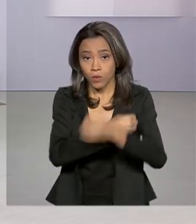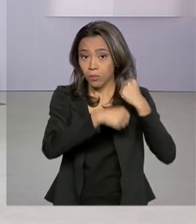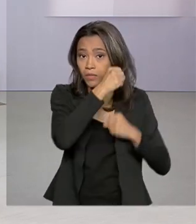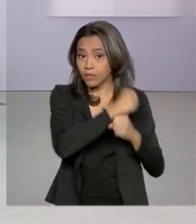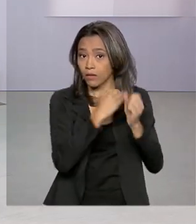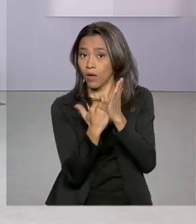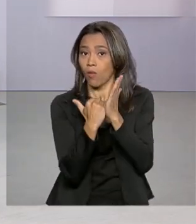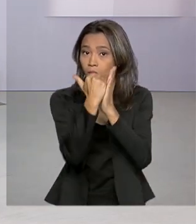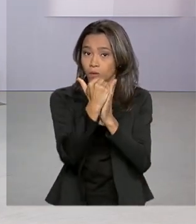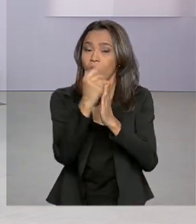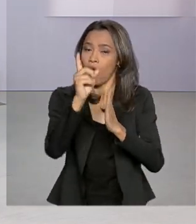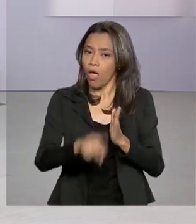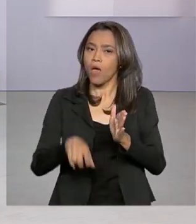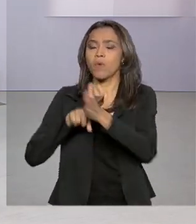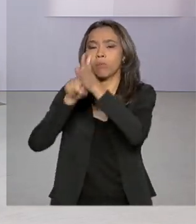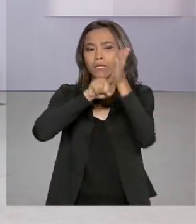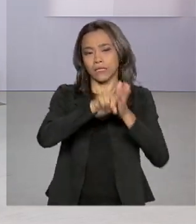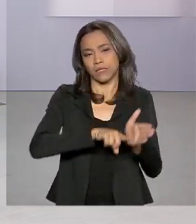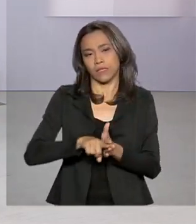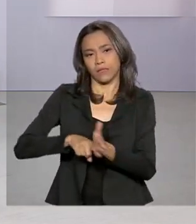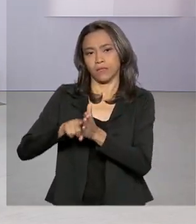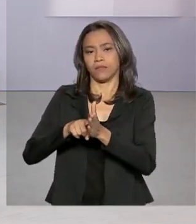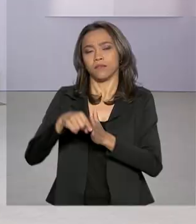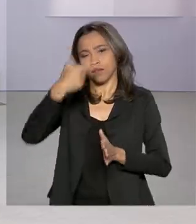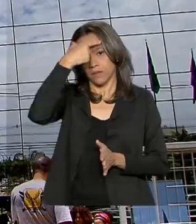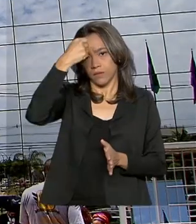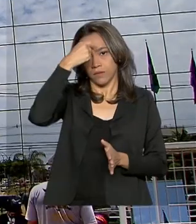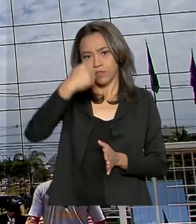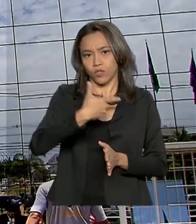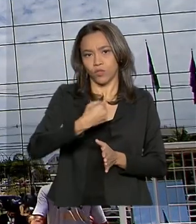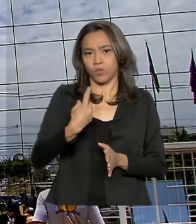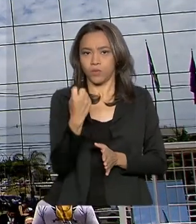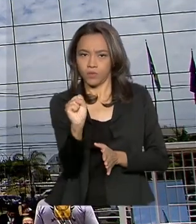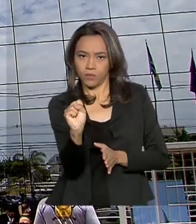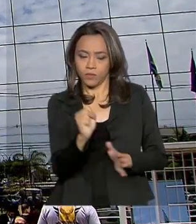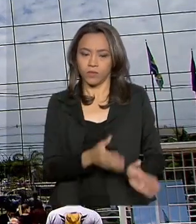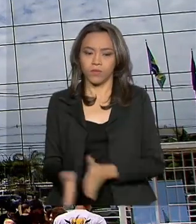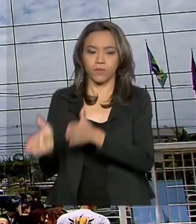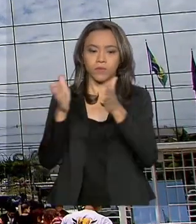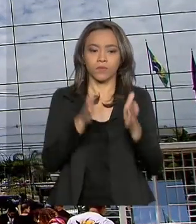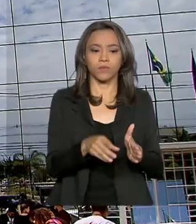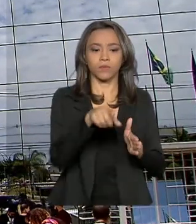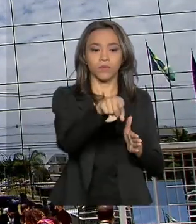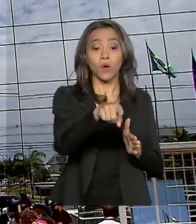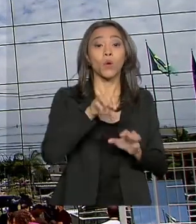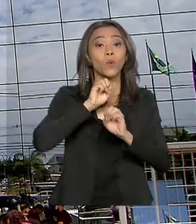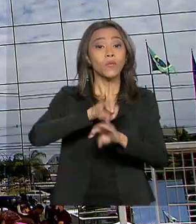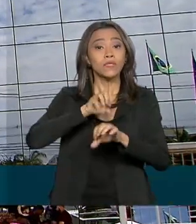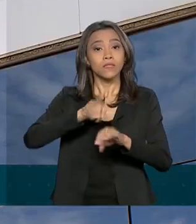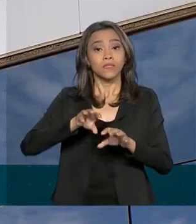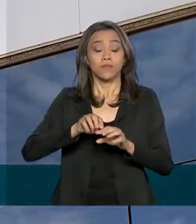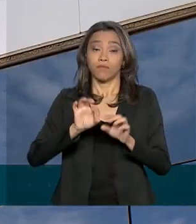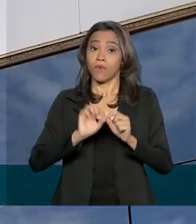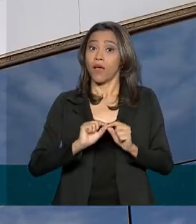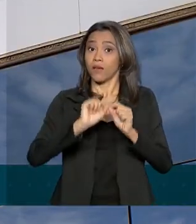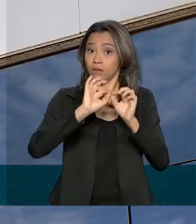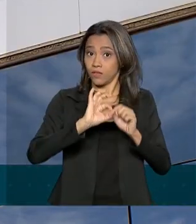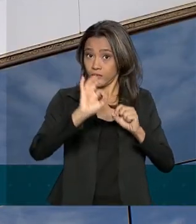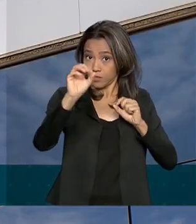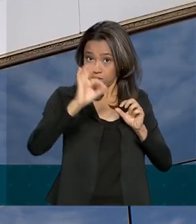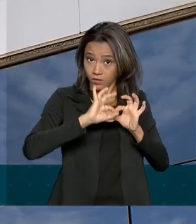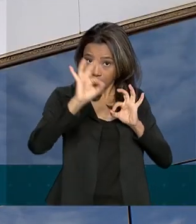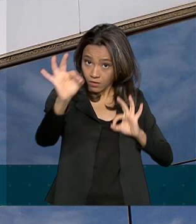diz o Censo do Ensino Superior de 2018. A modalidade de educação à distância foi o